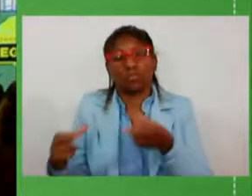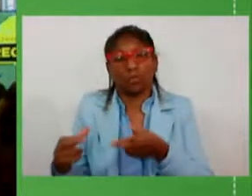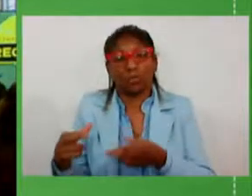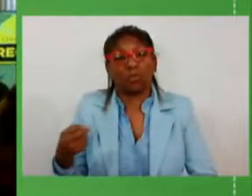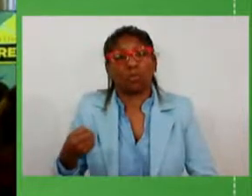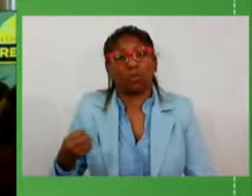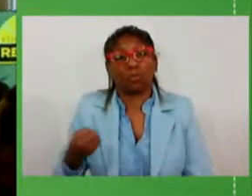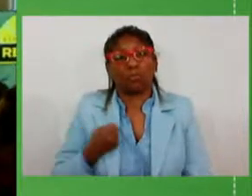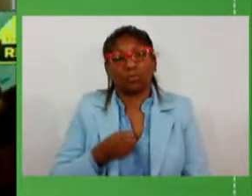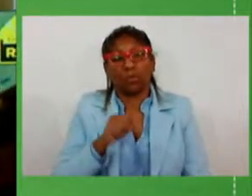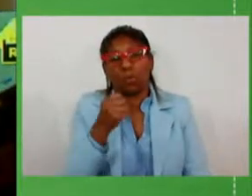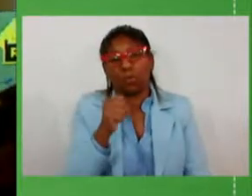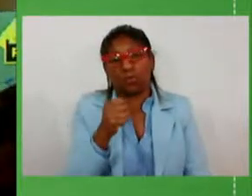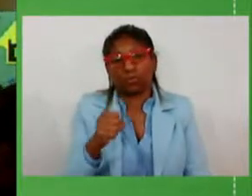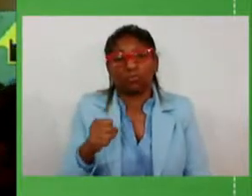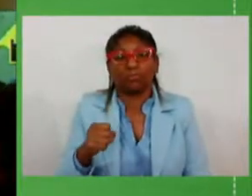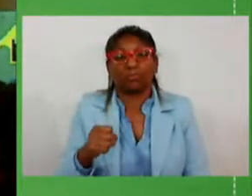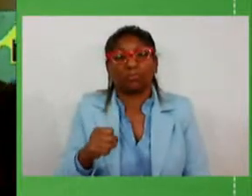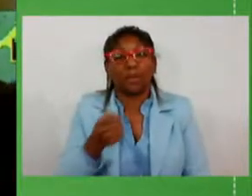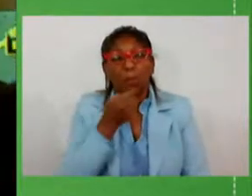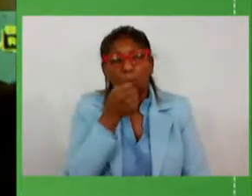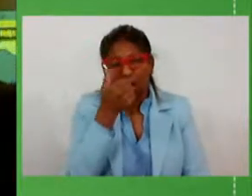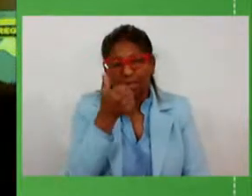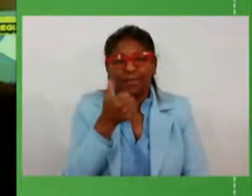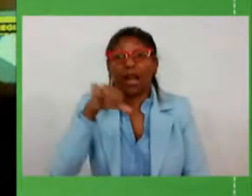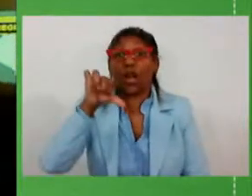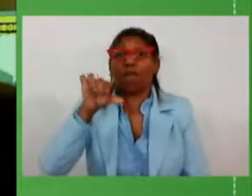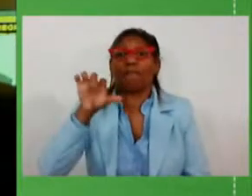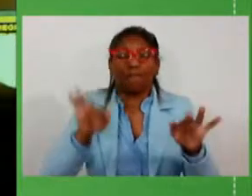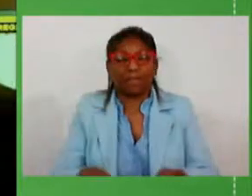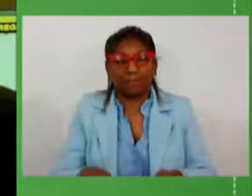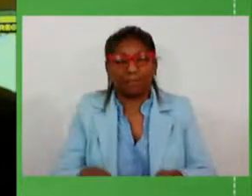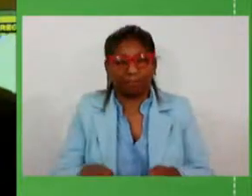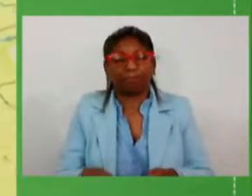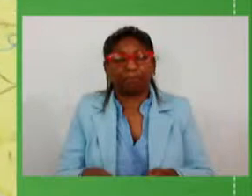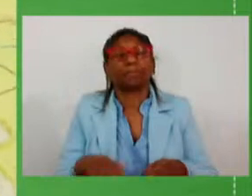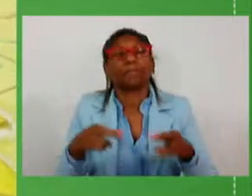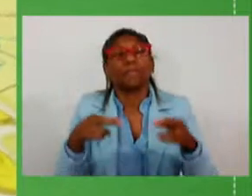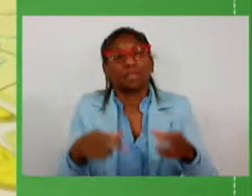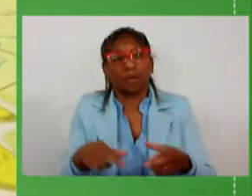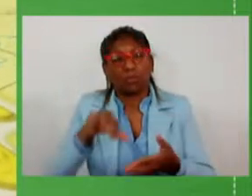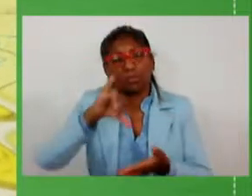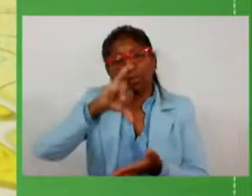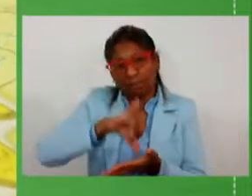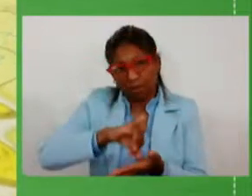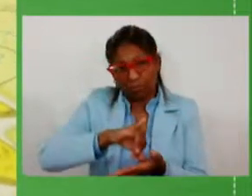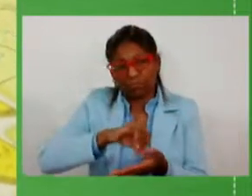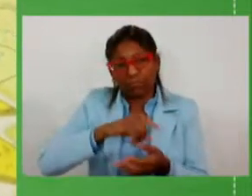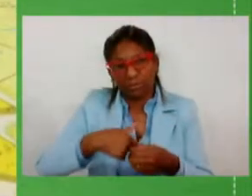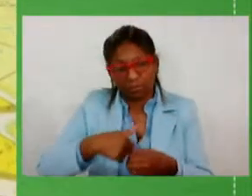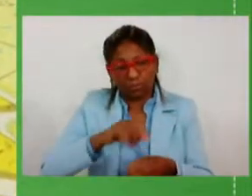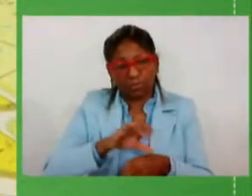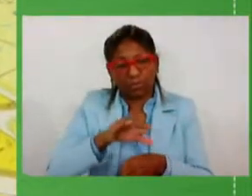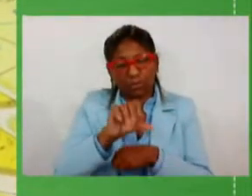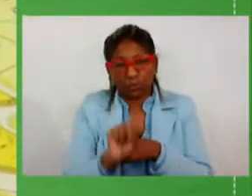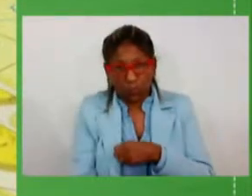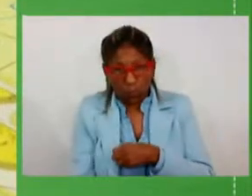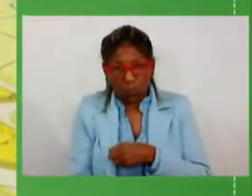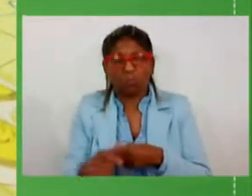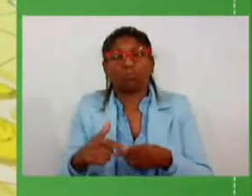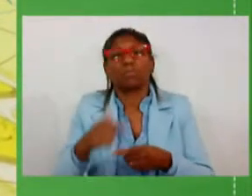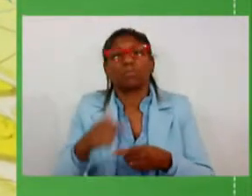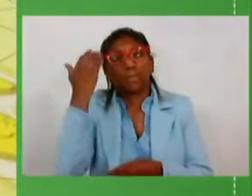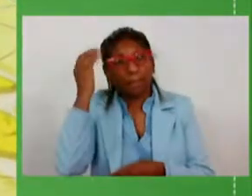preocupem são 9 regiões estamos chegando lá aqui nós temos a região central do estado começa em Cachoeira do Sul passando por Santa Maria